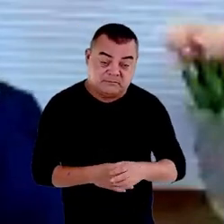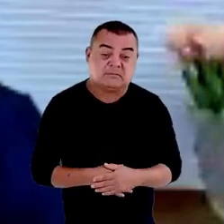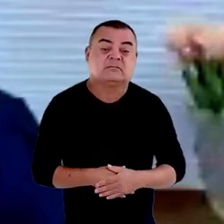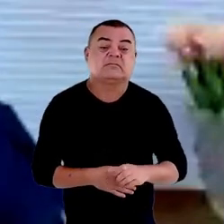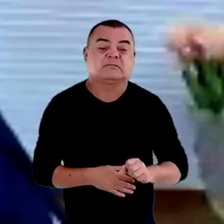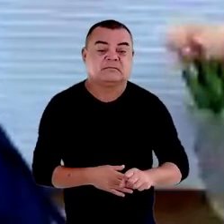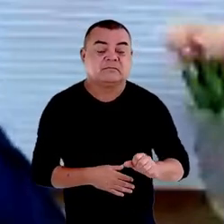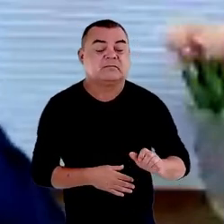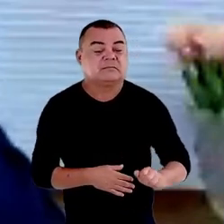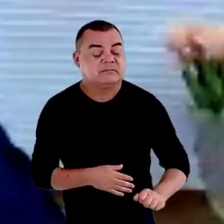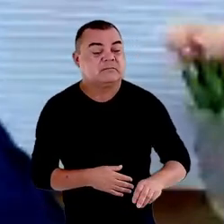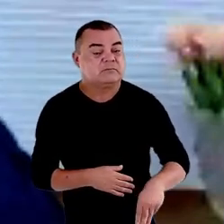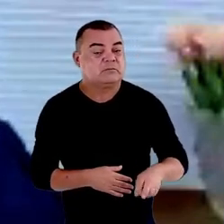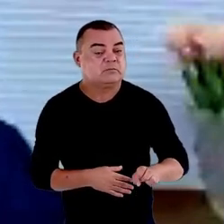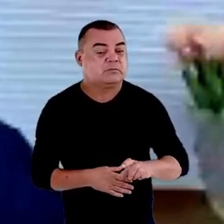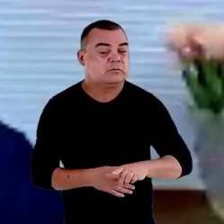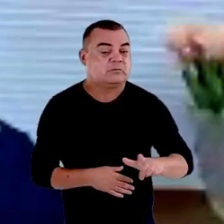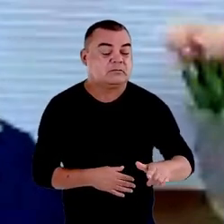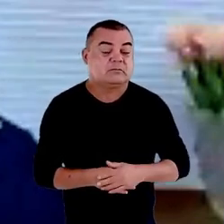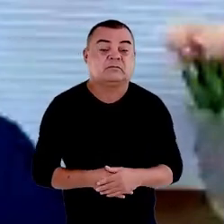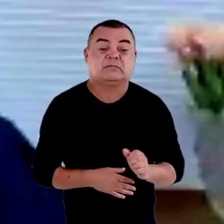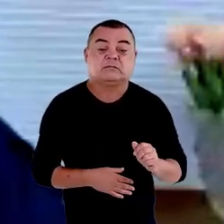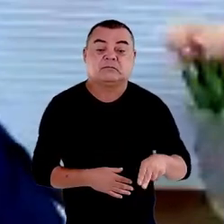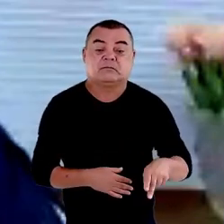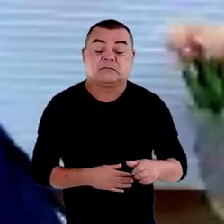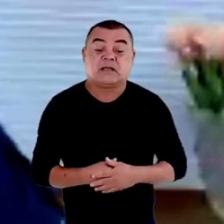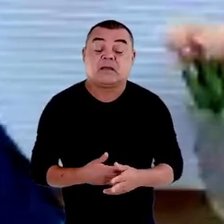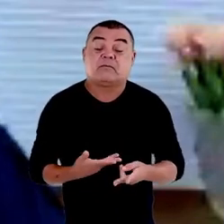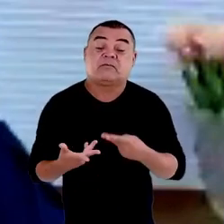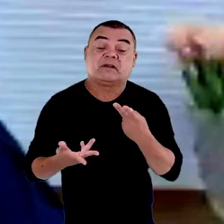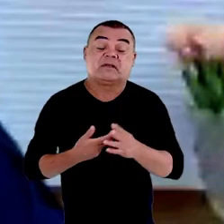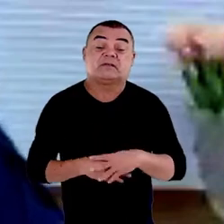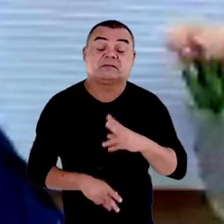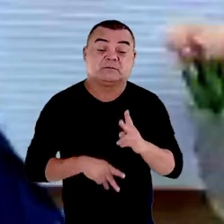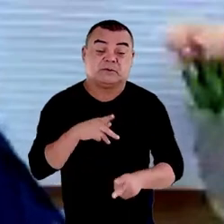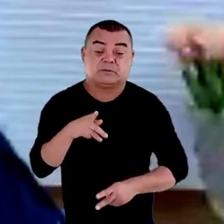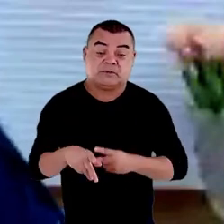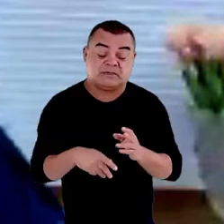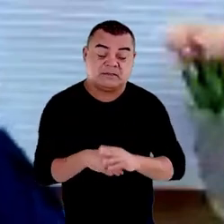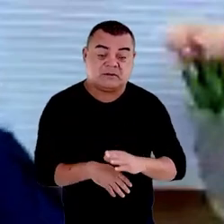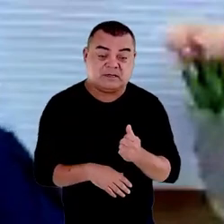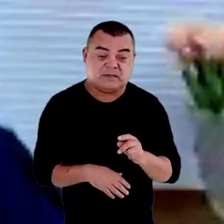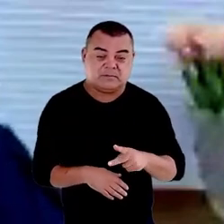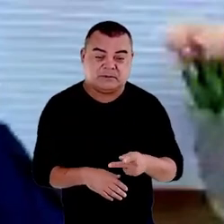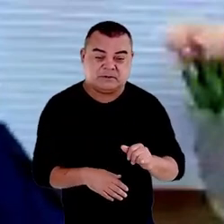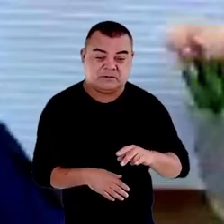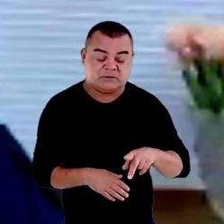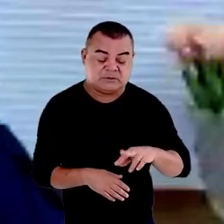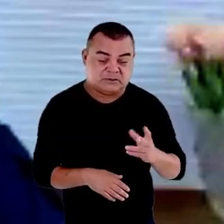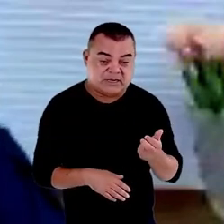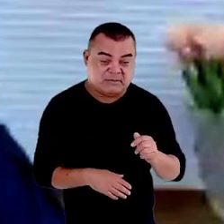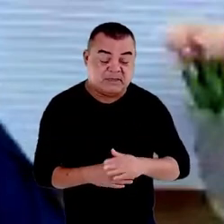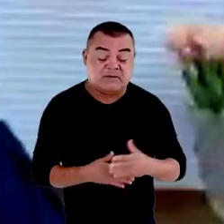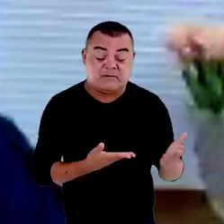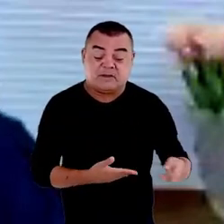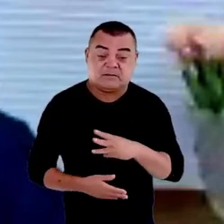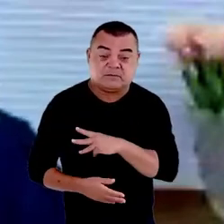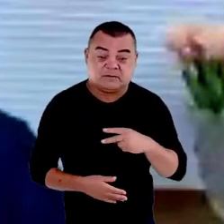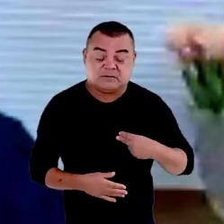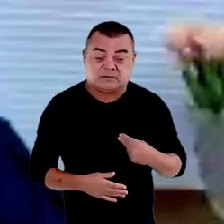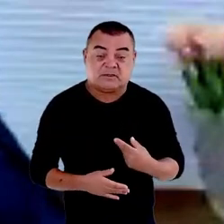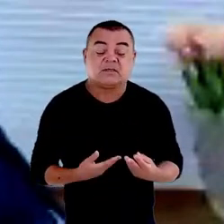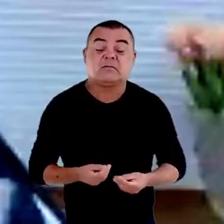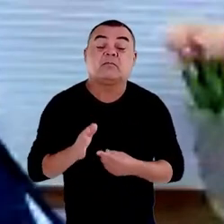Cristina para falar para a população capixaba para que a população capixaba viesse ao Ministério Público e estabelecesse o que